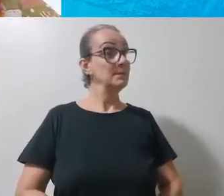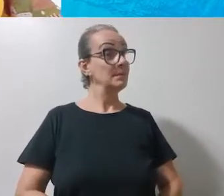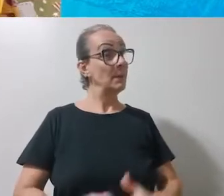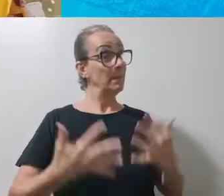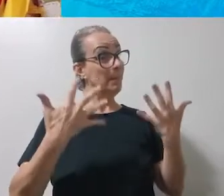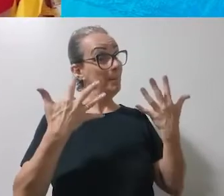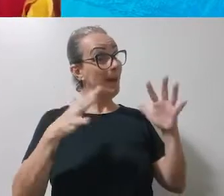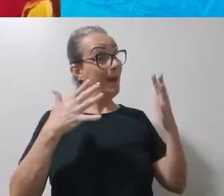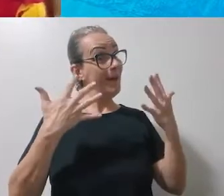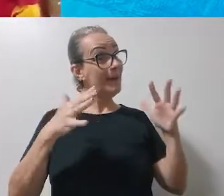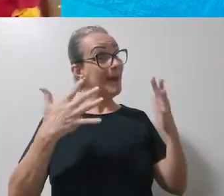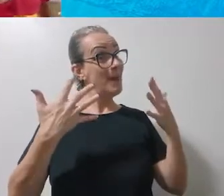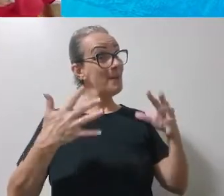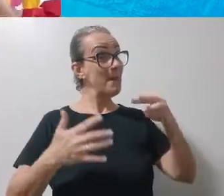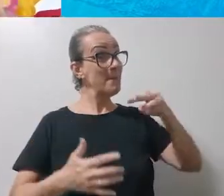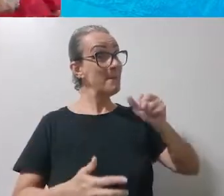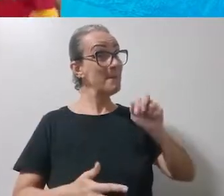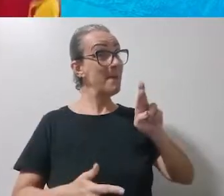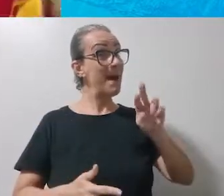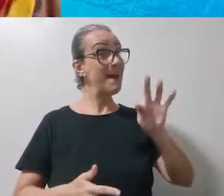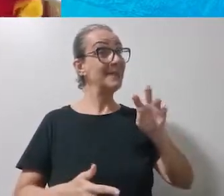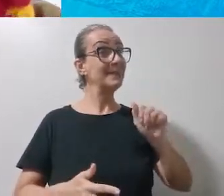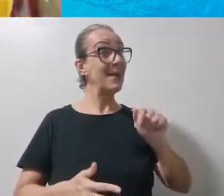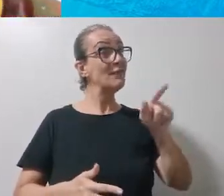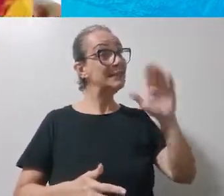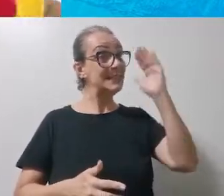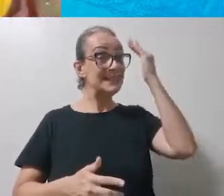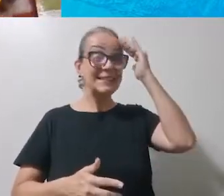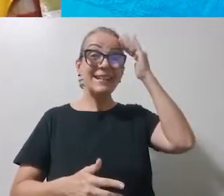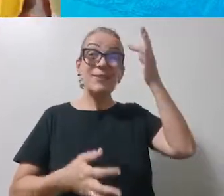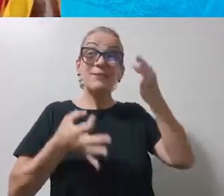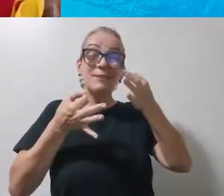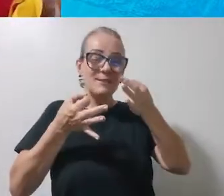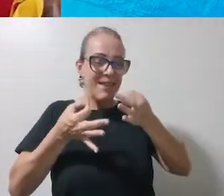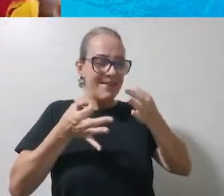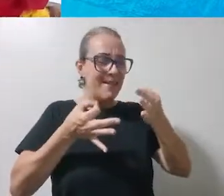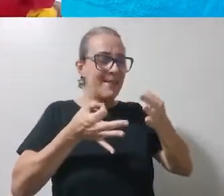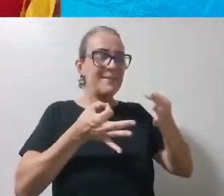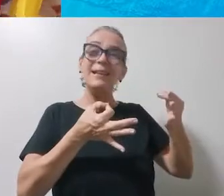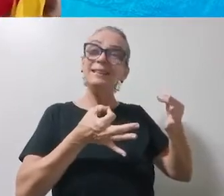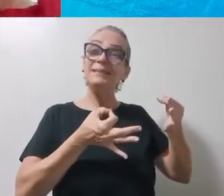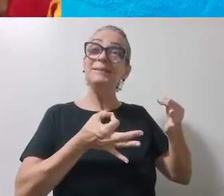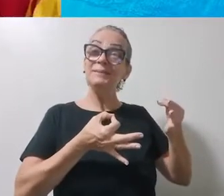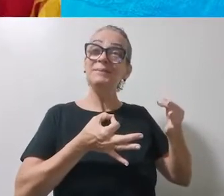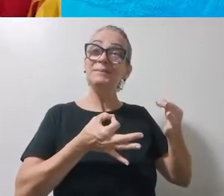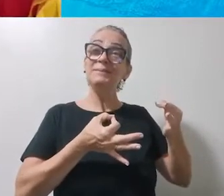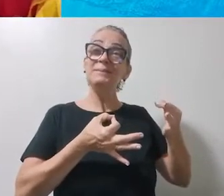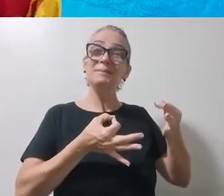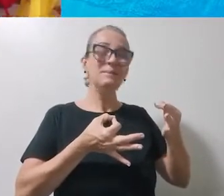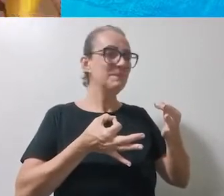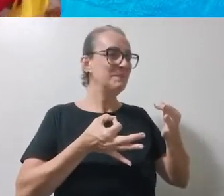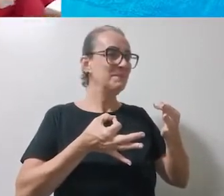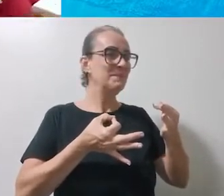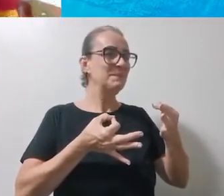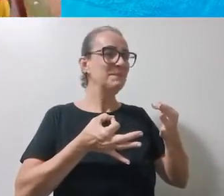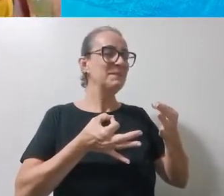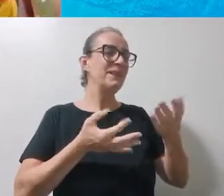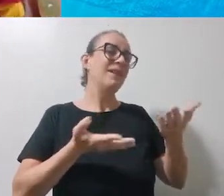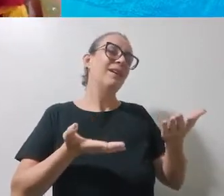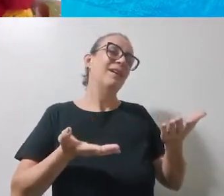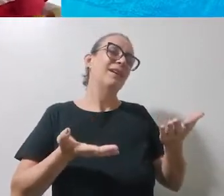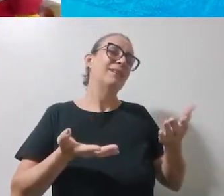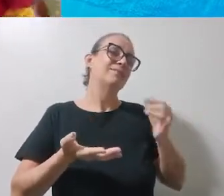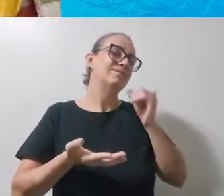Parabéns, Marta. Você entendeu direitinho. Ah, que pena.